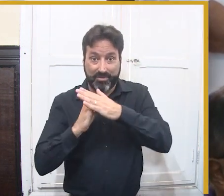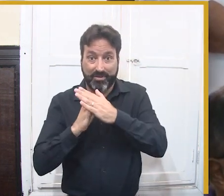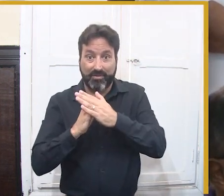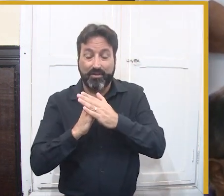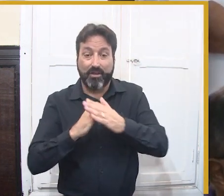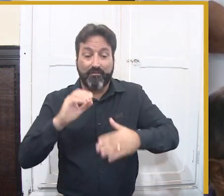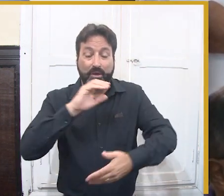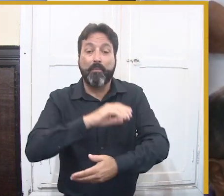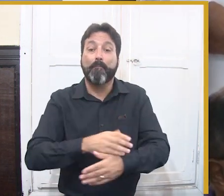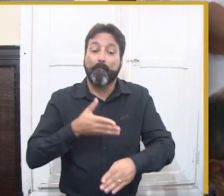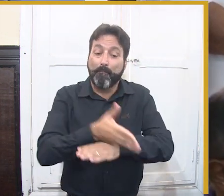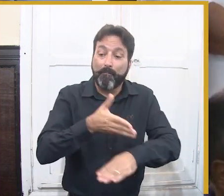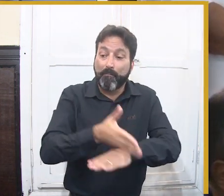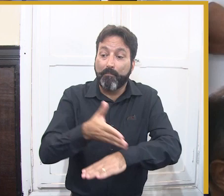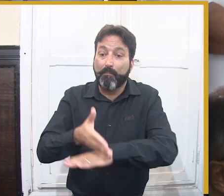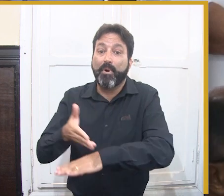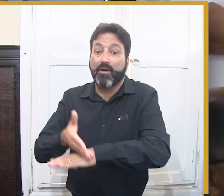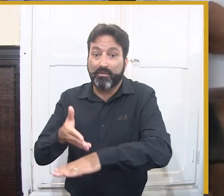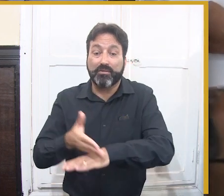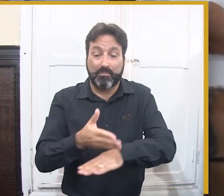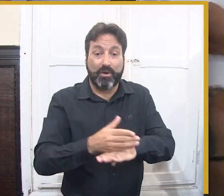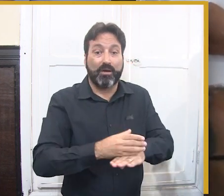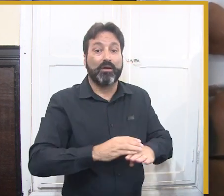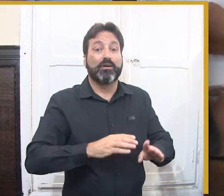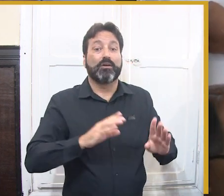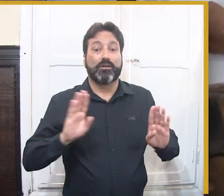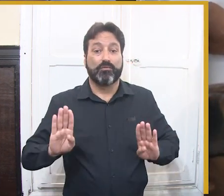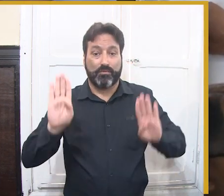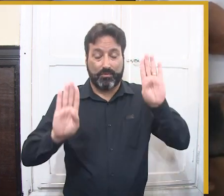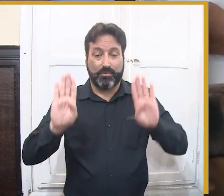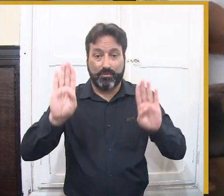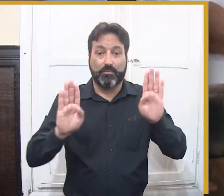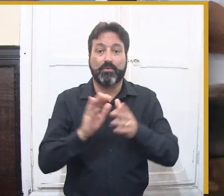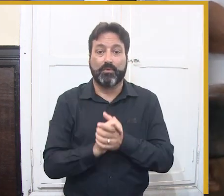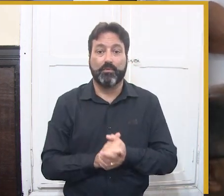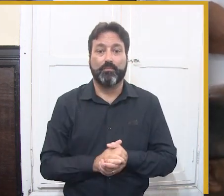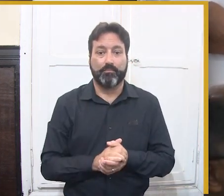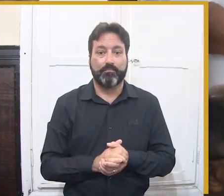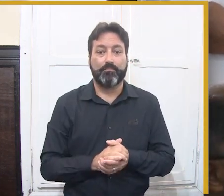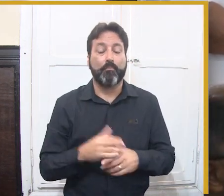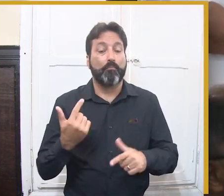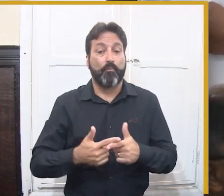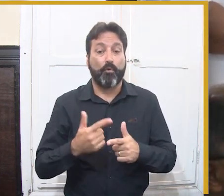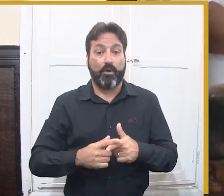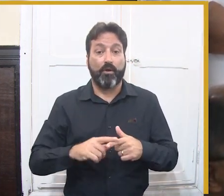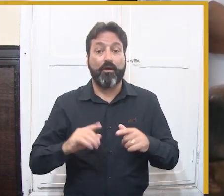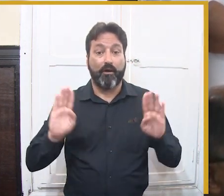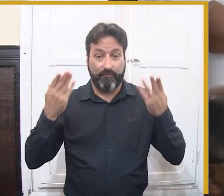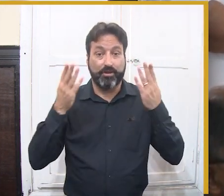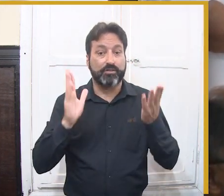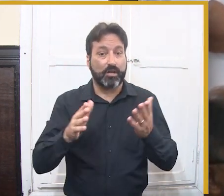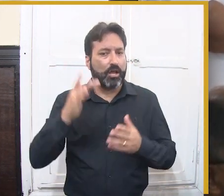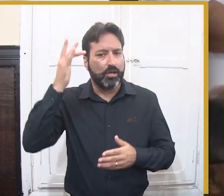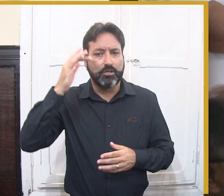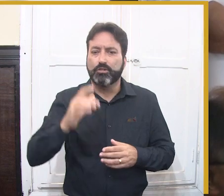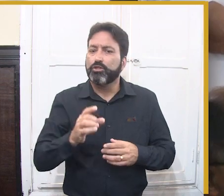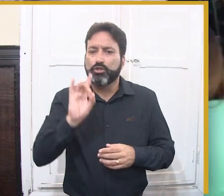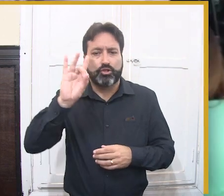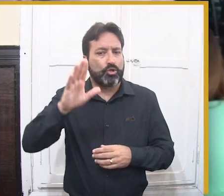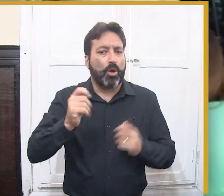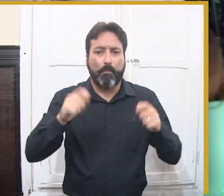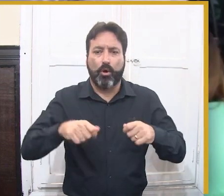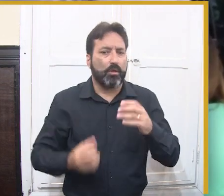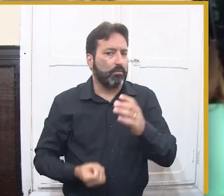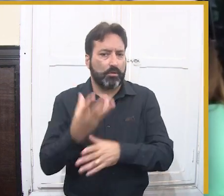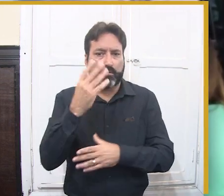mais justo do que ao invés de retirar recursos dos corpos públicos, nós recebemos, ainda que seja uma pequena contrapartida, e evitar